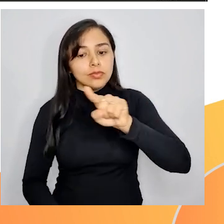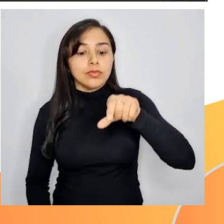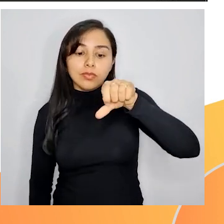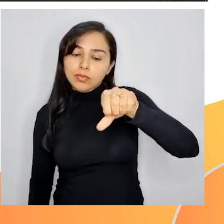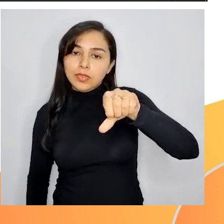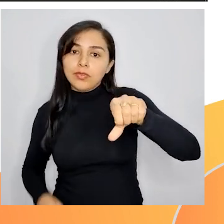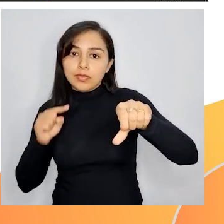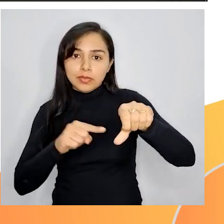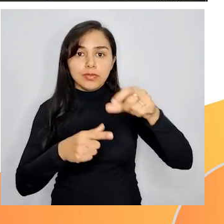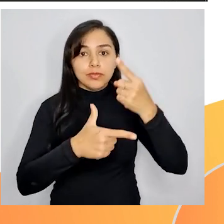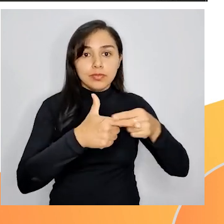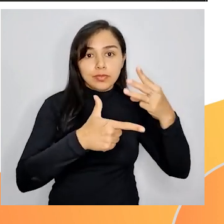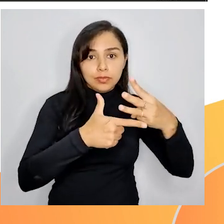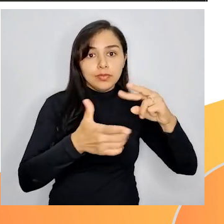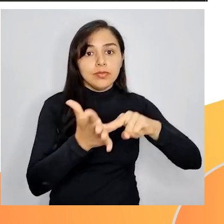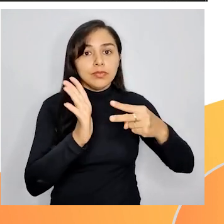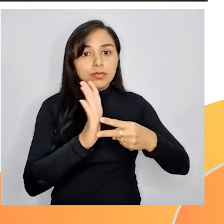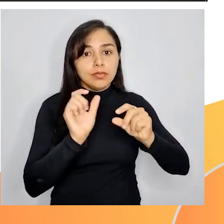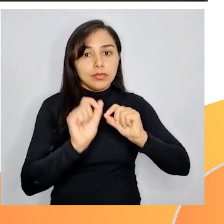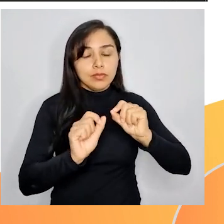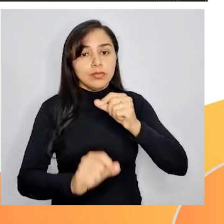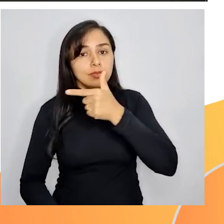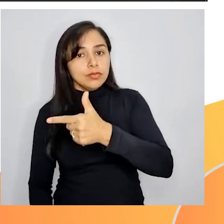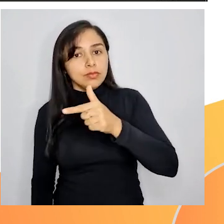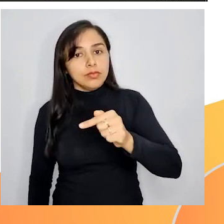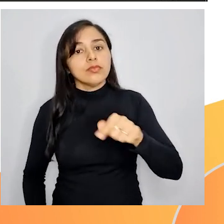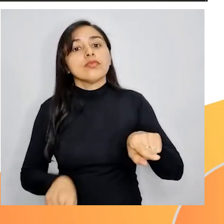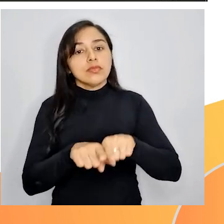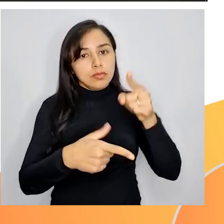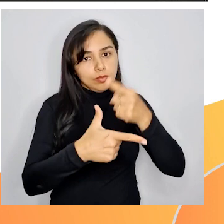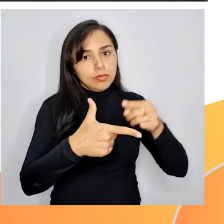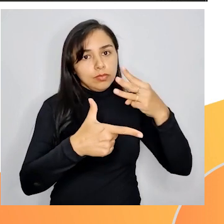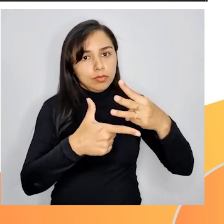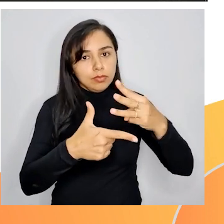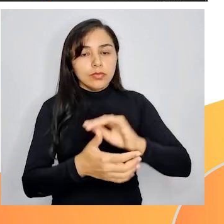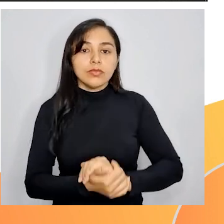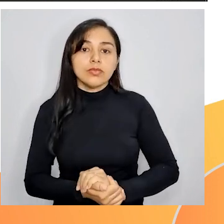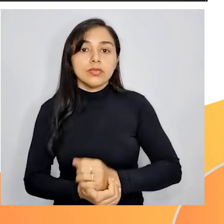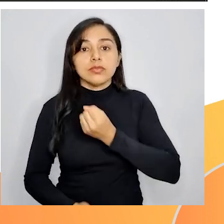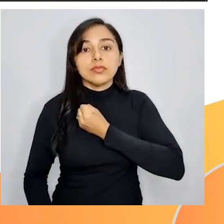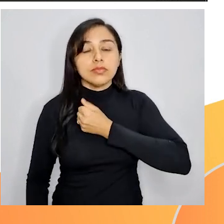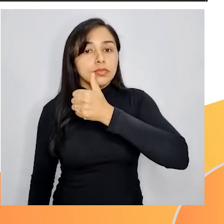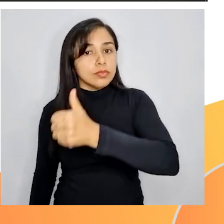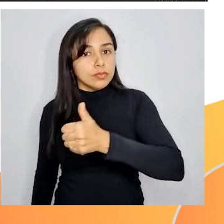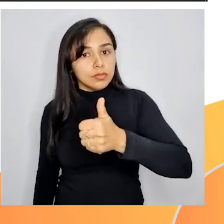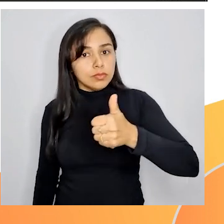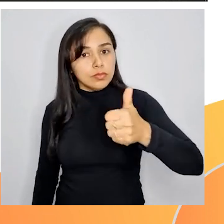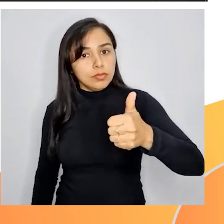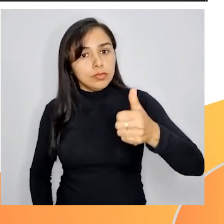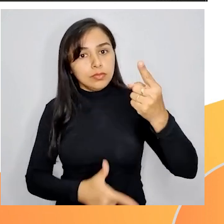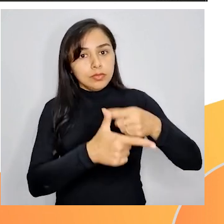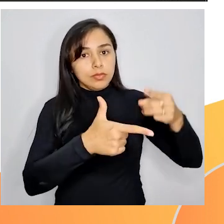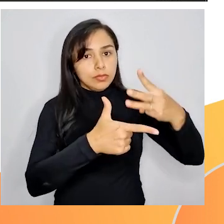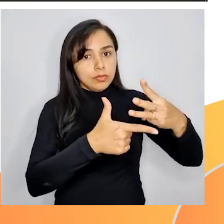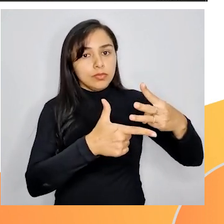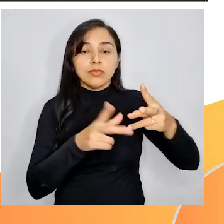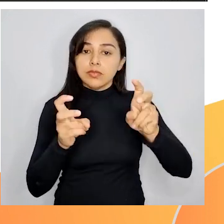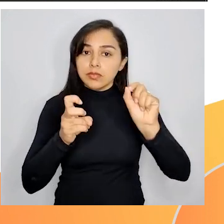por 3, 27 também será. O número 111 possui os algarismos 1,